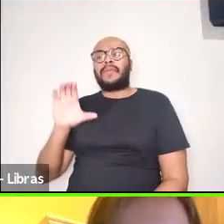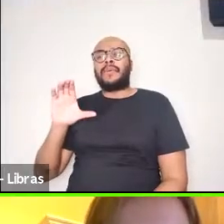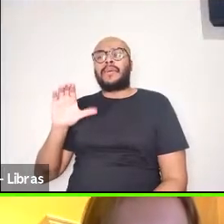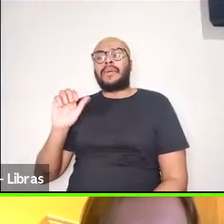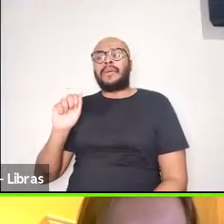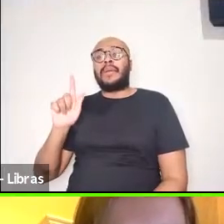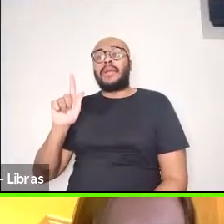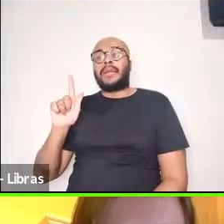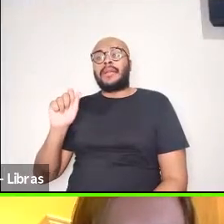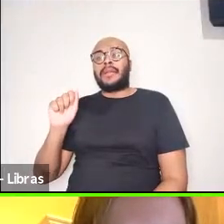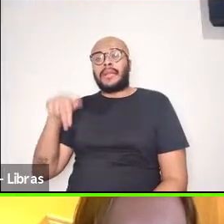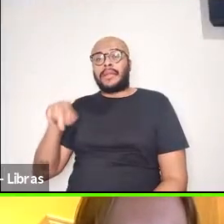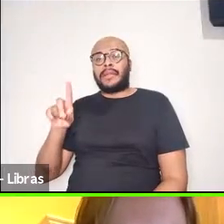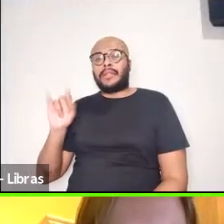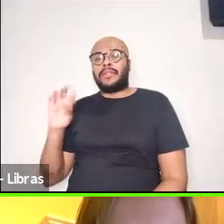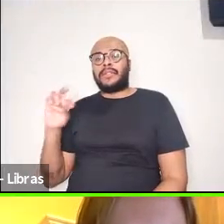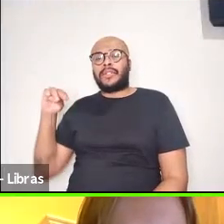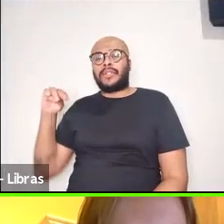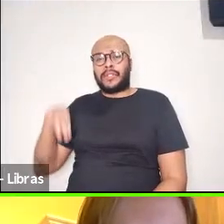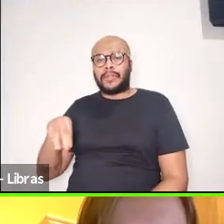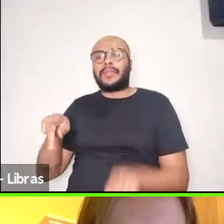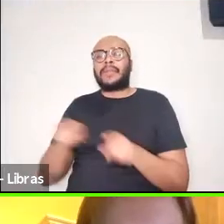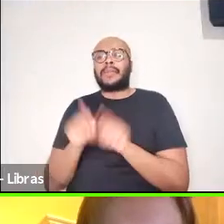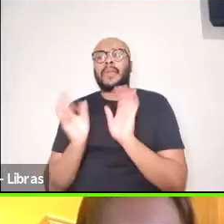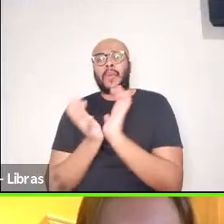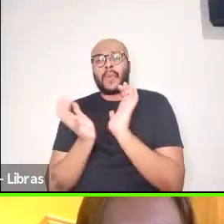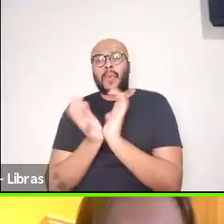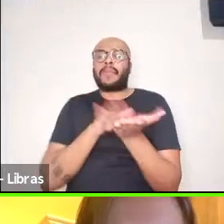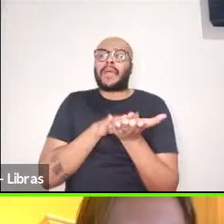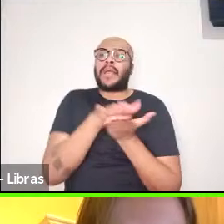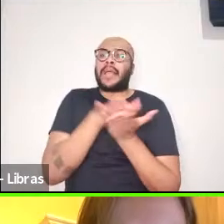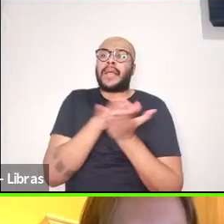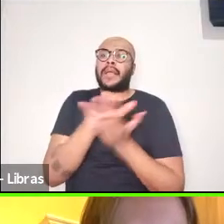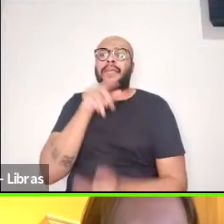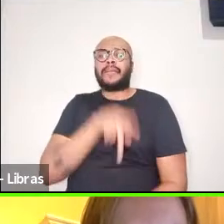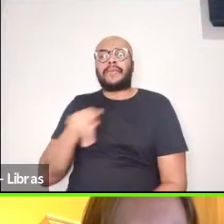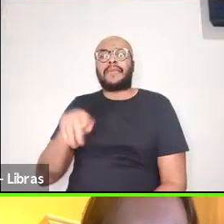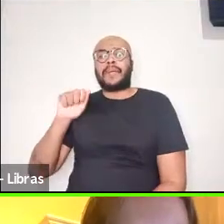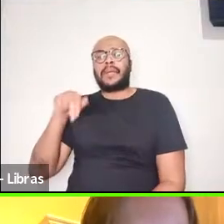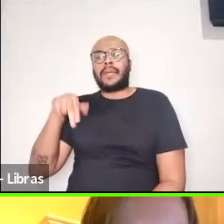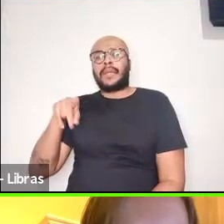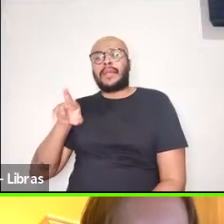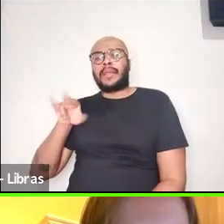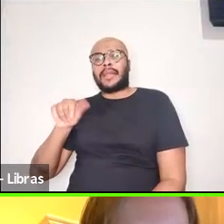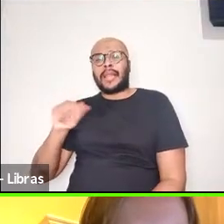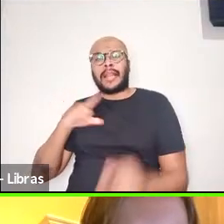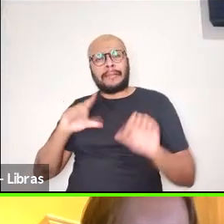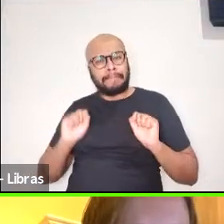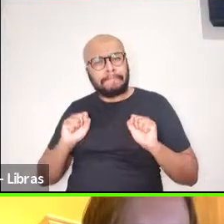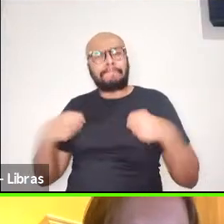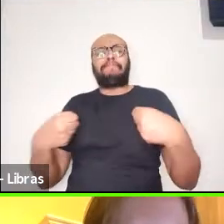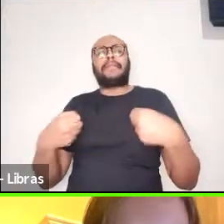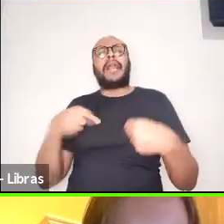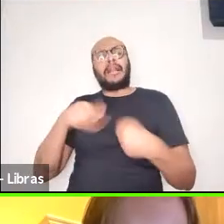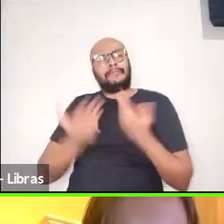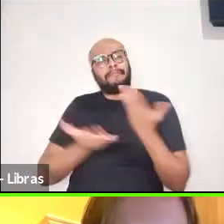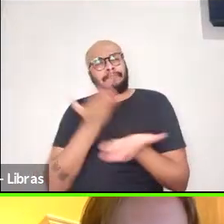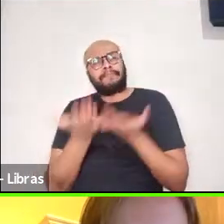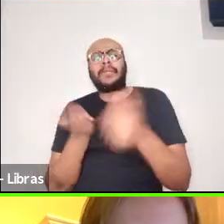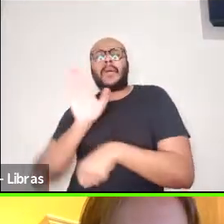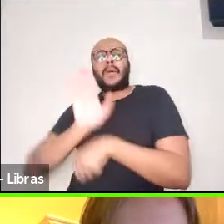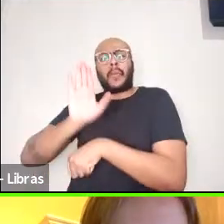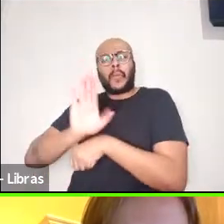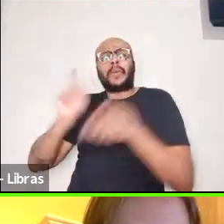mas muito carinhosamente também a nossa comissão editorial, professora Andrea, que não tem medido esforços, né, para conseguir